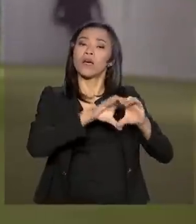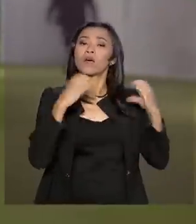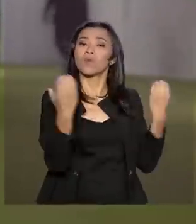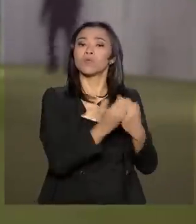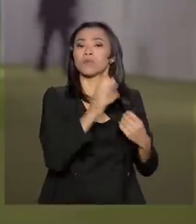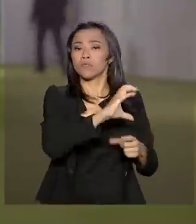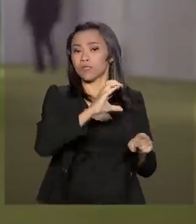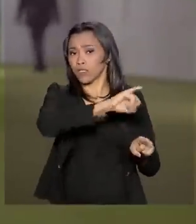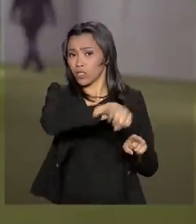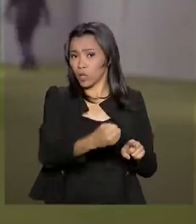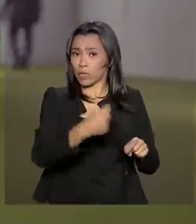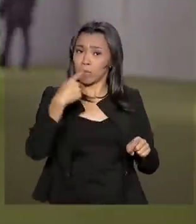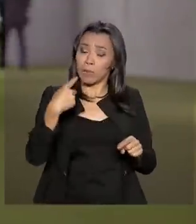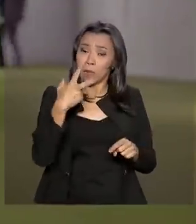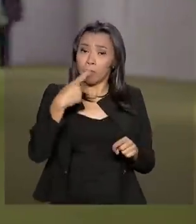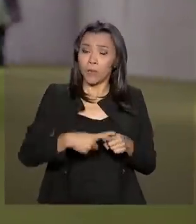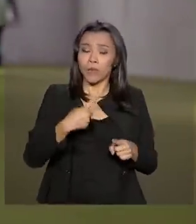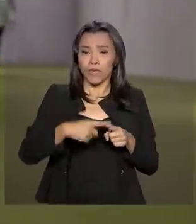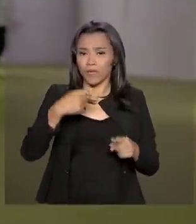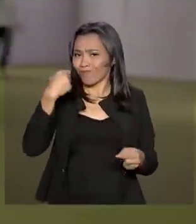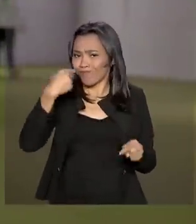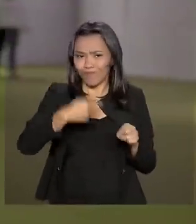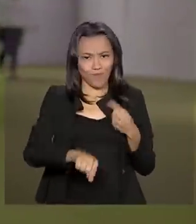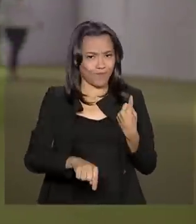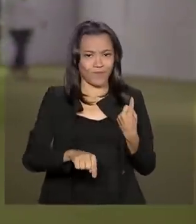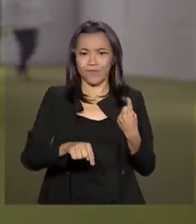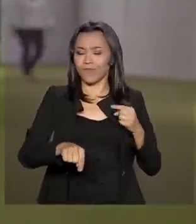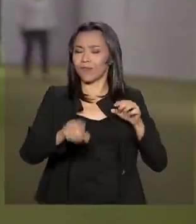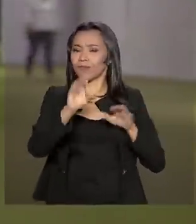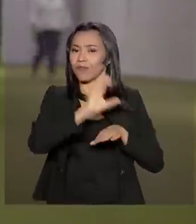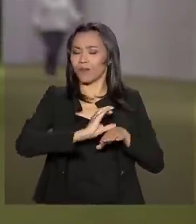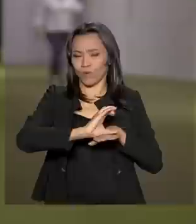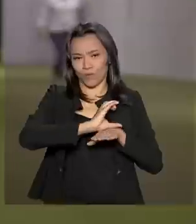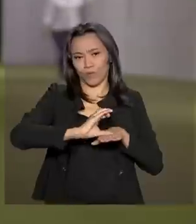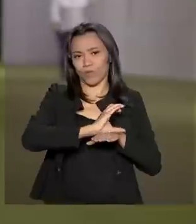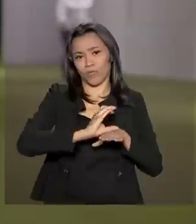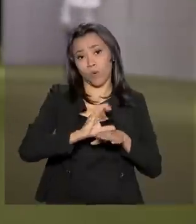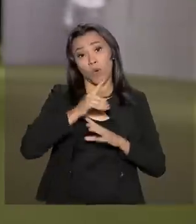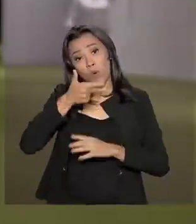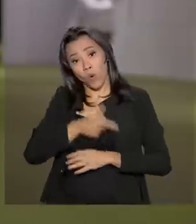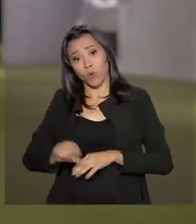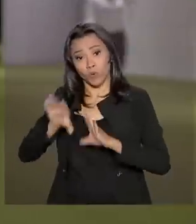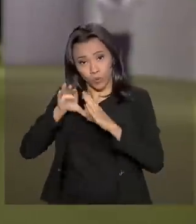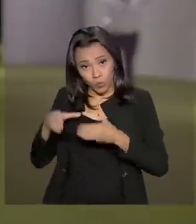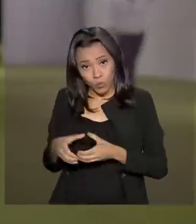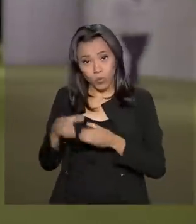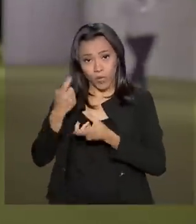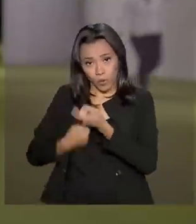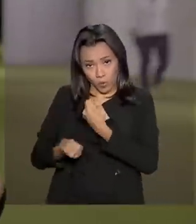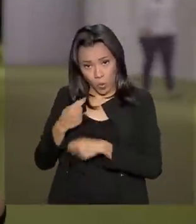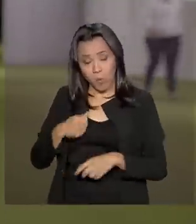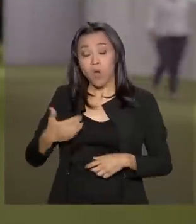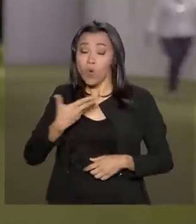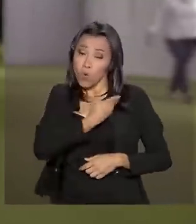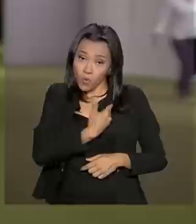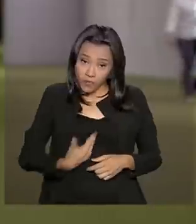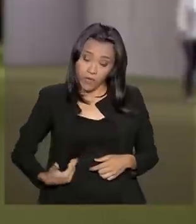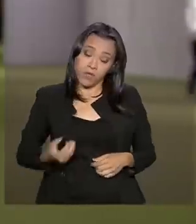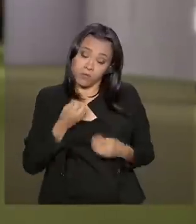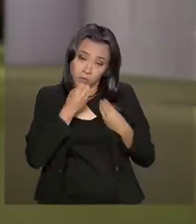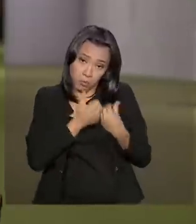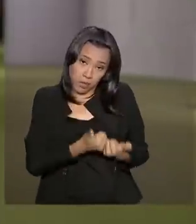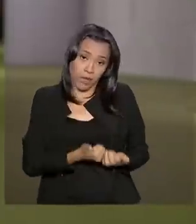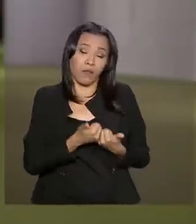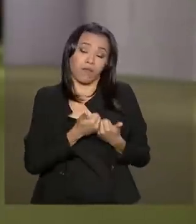inconstitucionais. E aí, integrantes da equipe econômica já disseram também que o governo aceita negociar em alguns